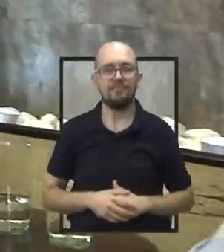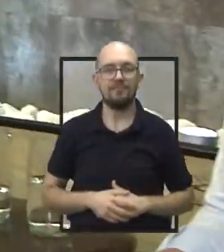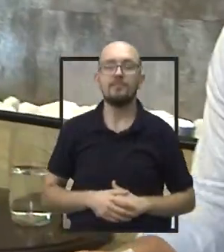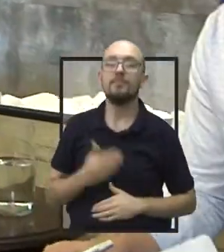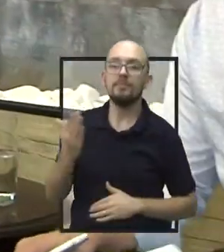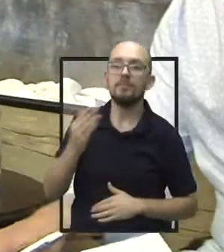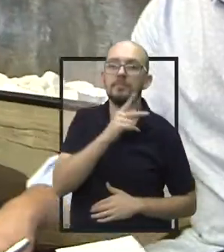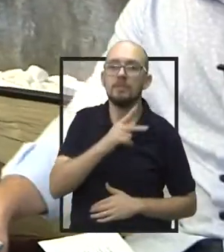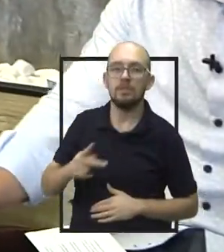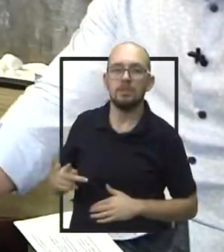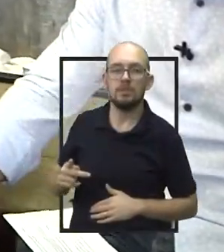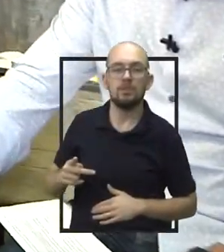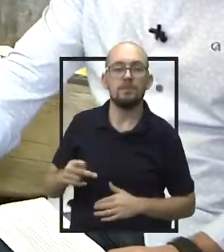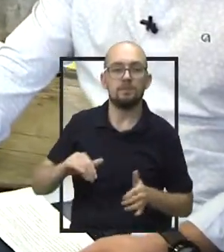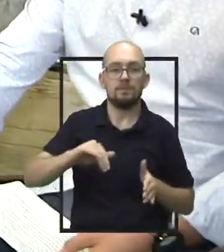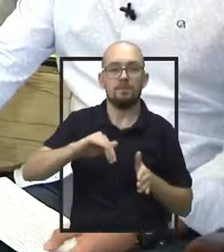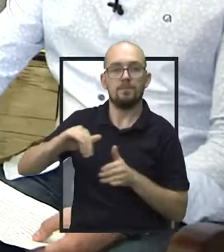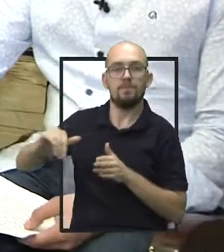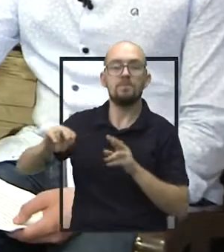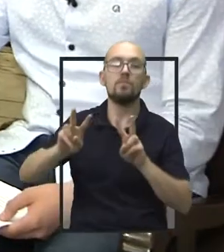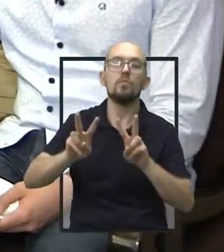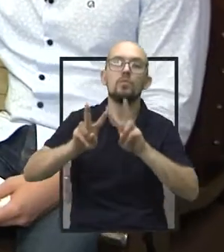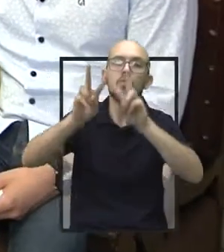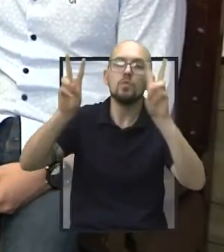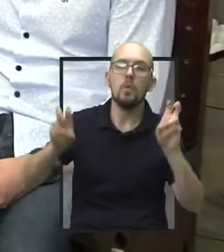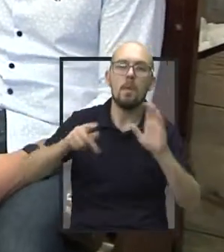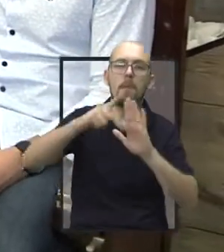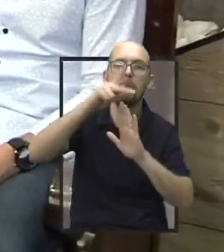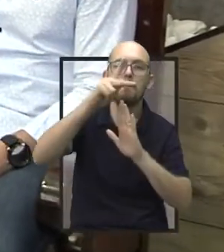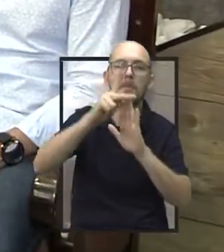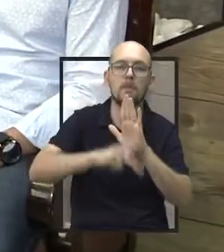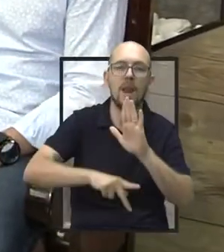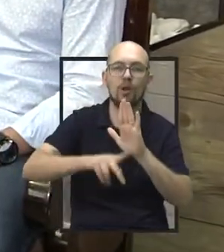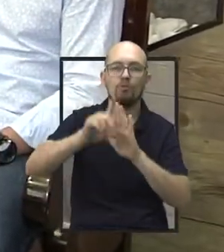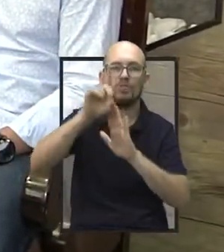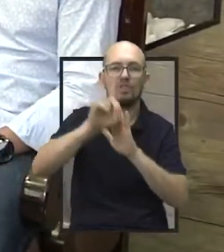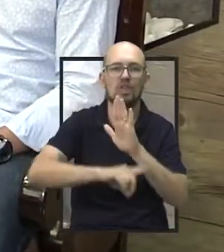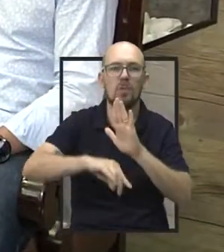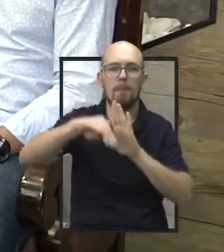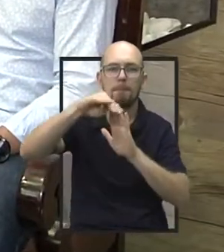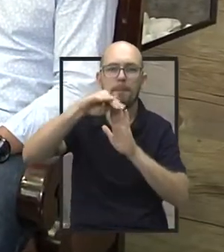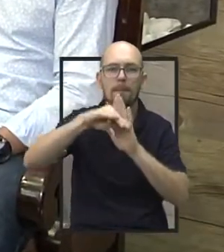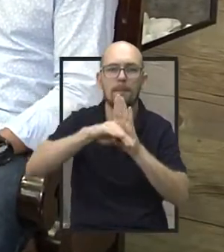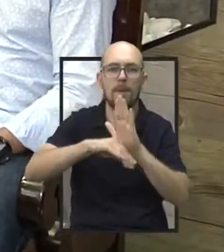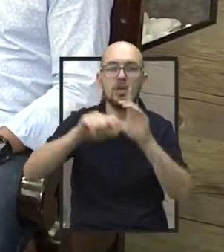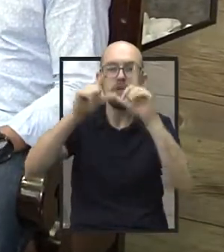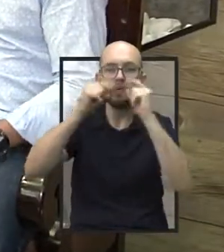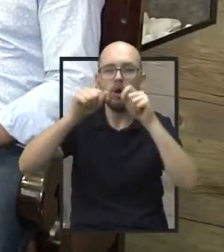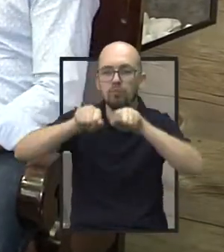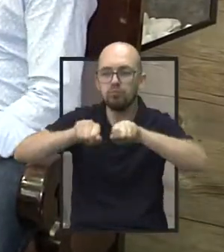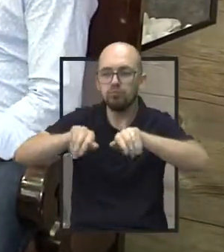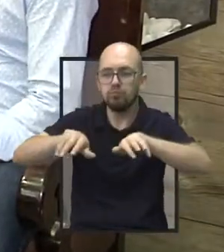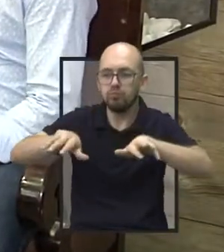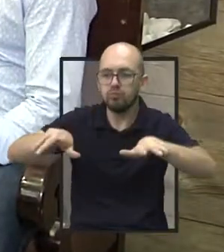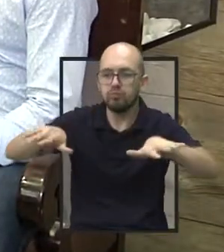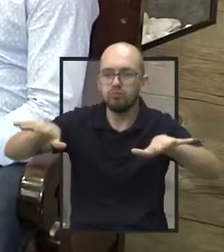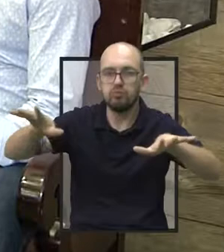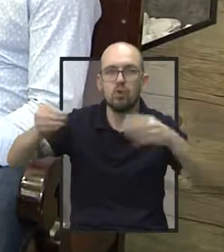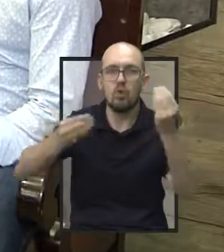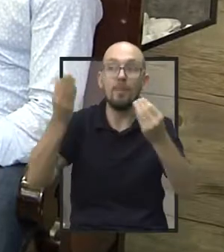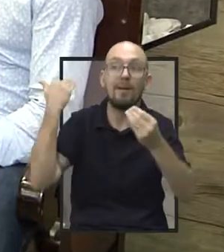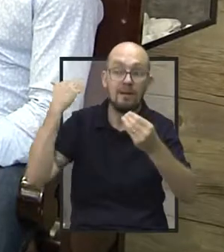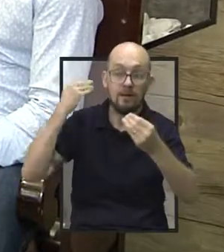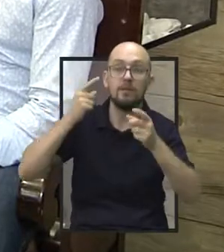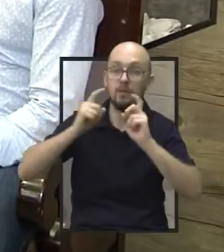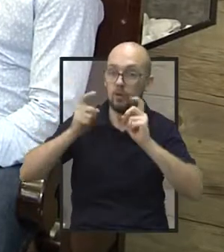Presidente, a revisão do plano diretor aqui da nossa cidade foi alvo de debates na última sessão